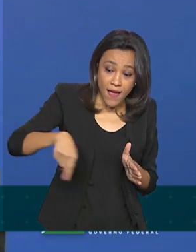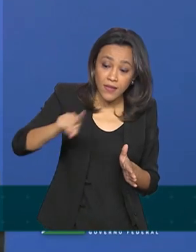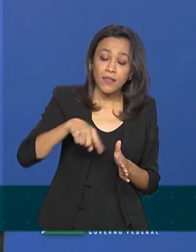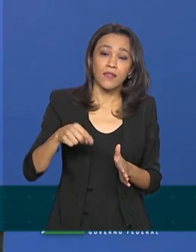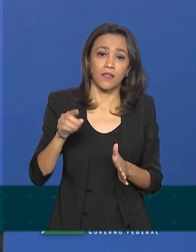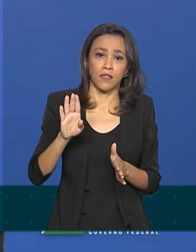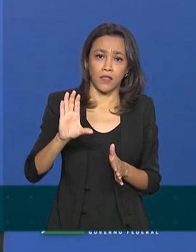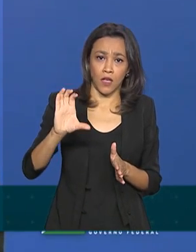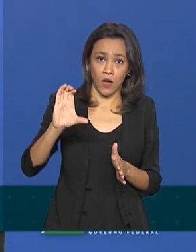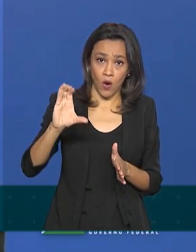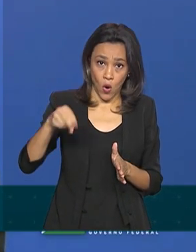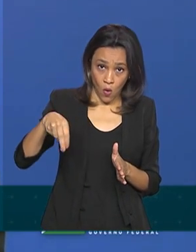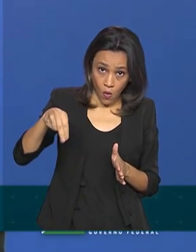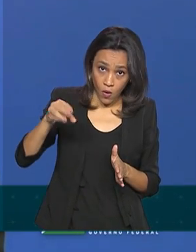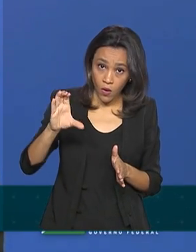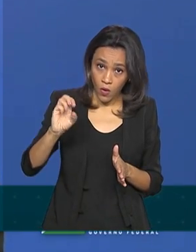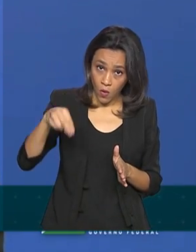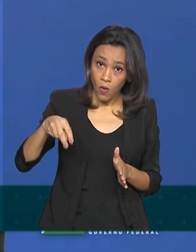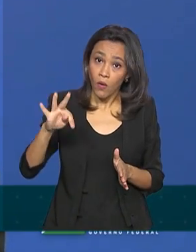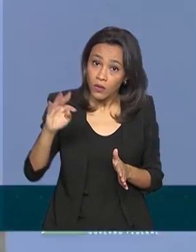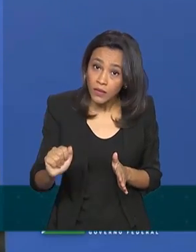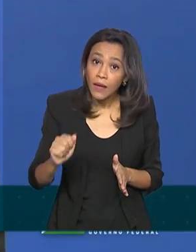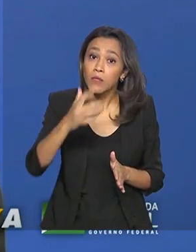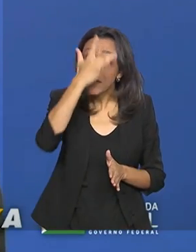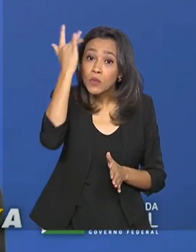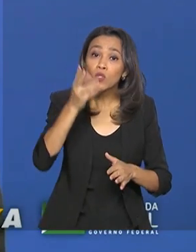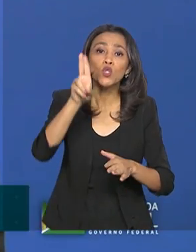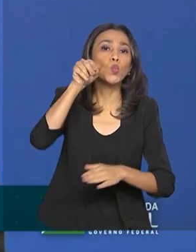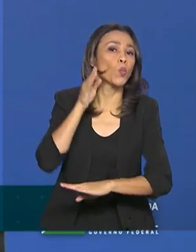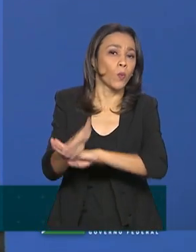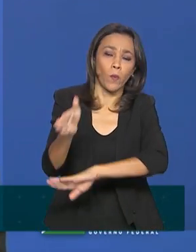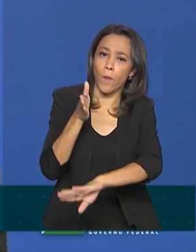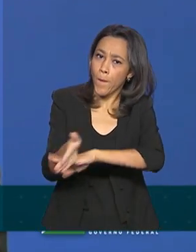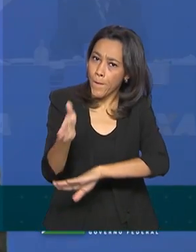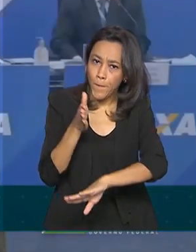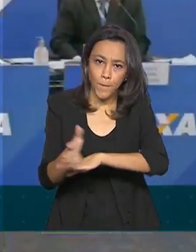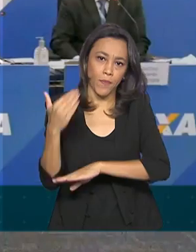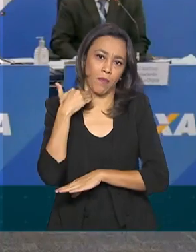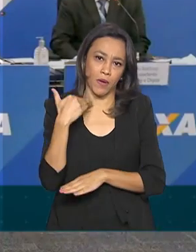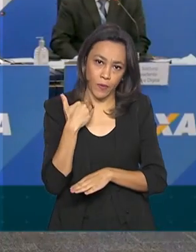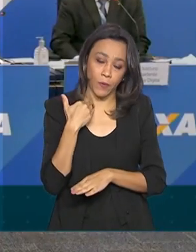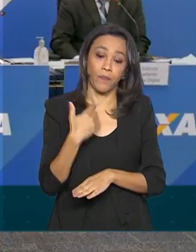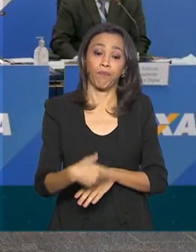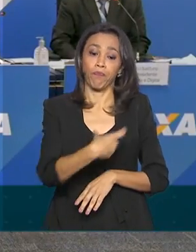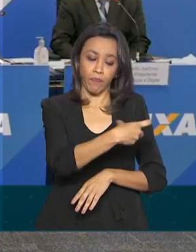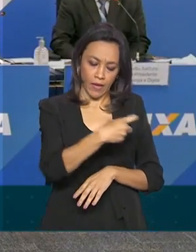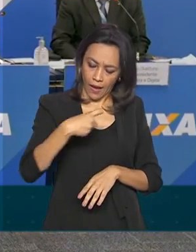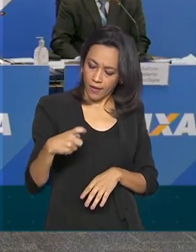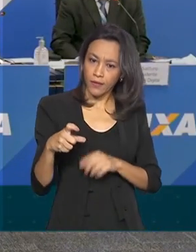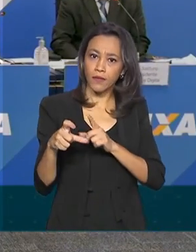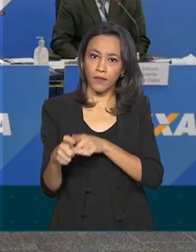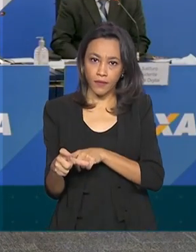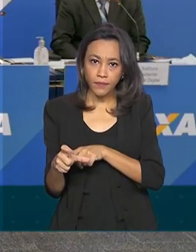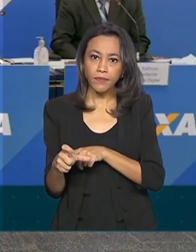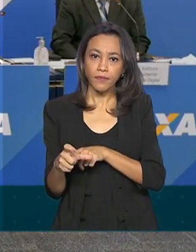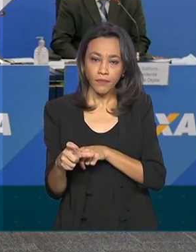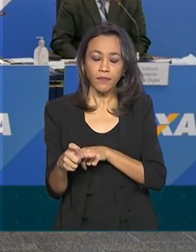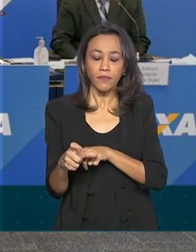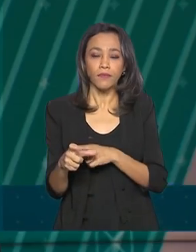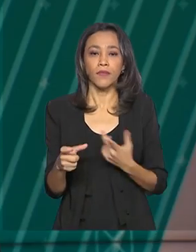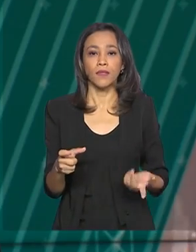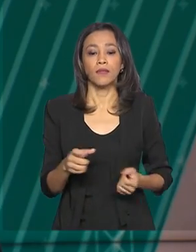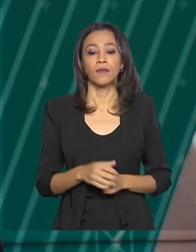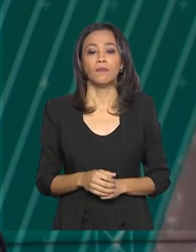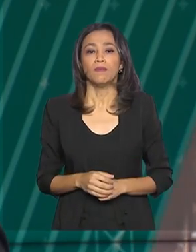pessoas que nunca tiveram acesso a nenhum tipo de banco. Isso trazendo uma carteira digital e a inclusão social.